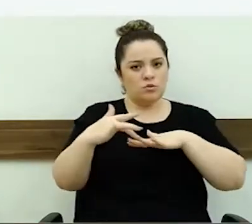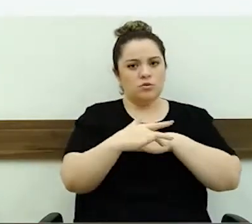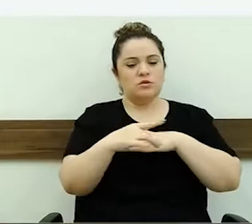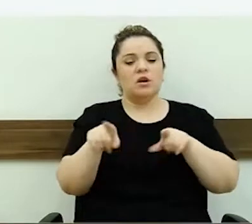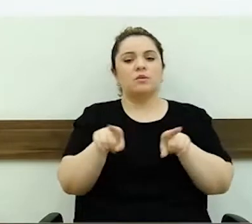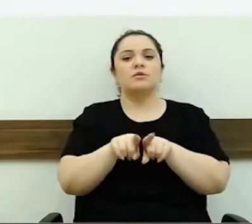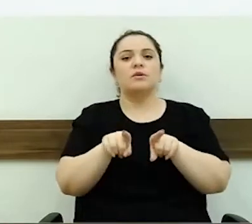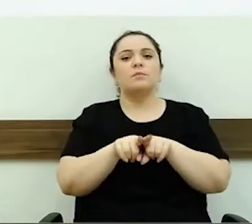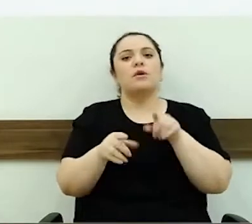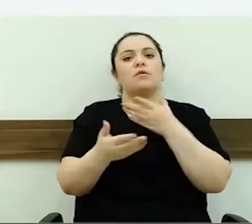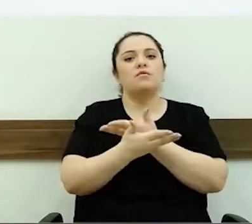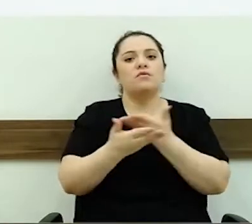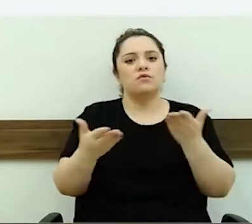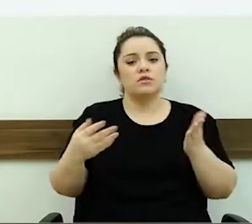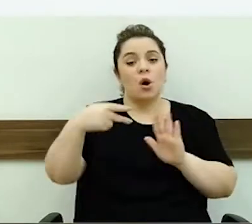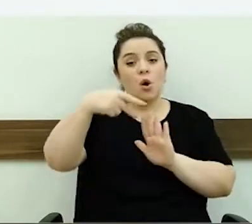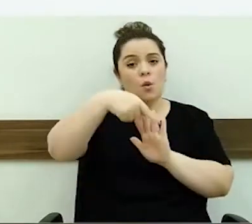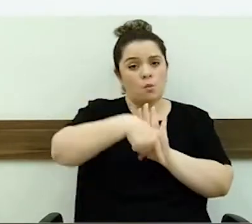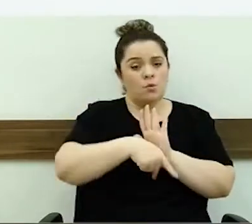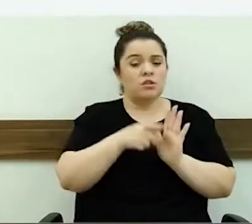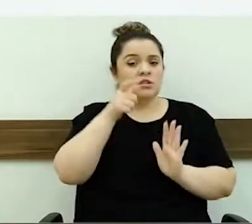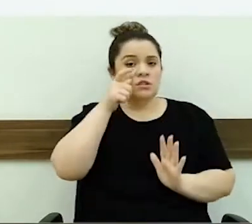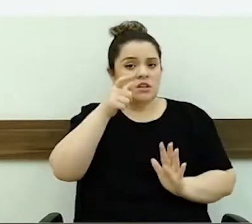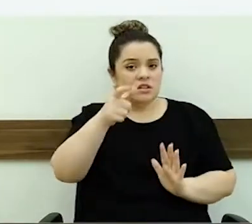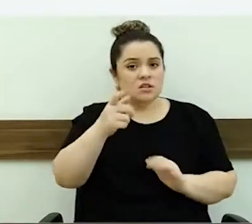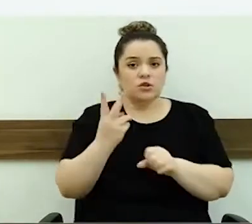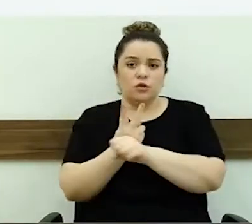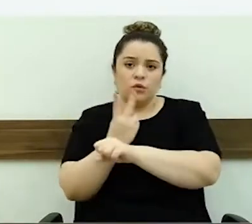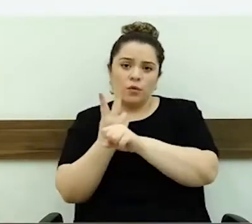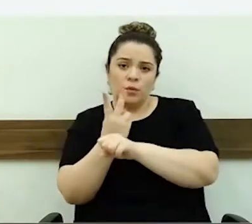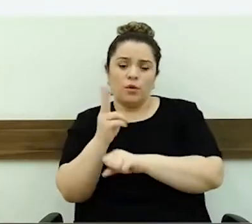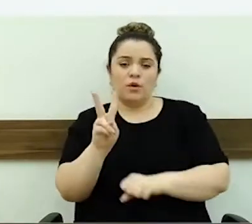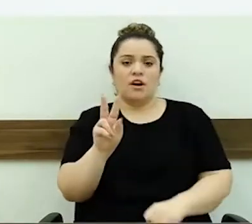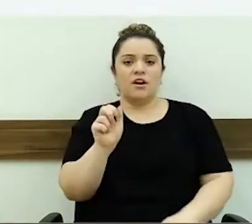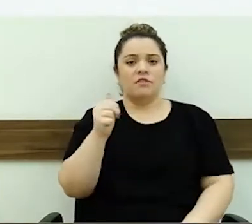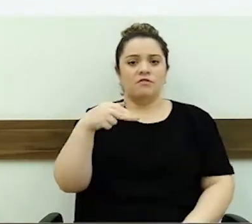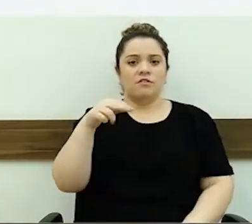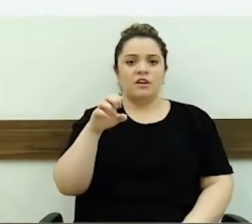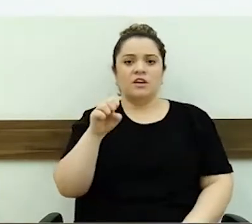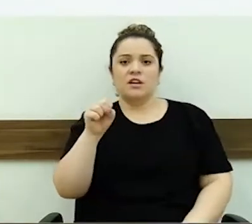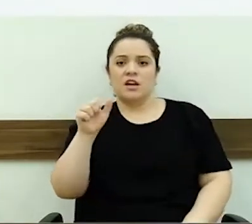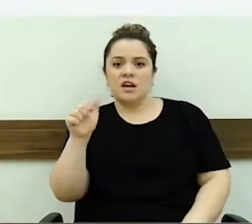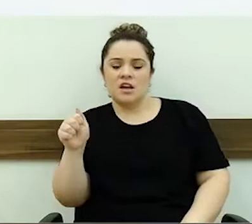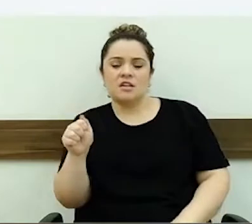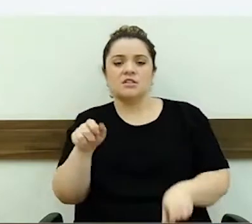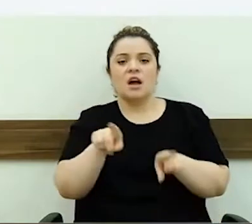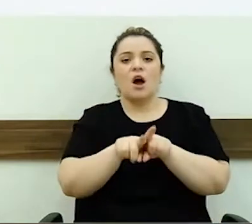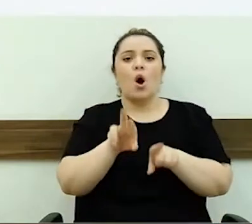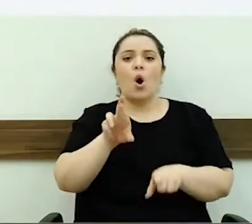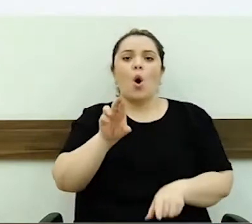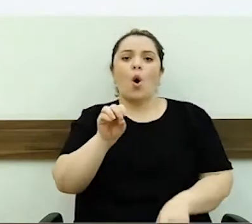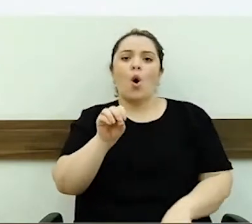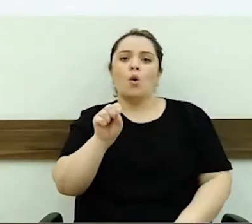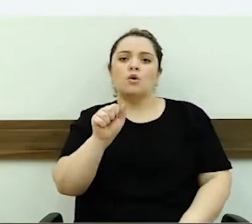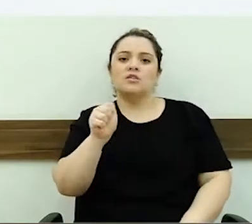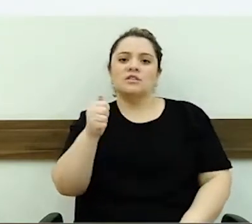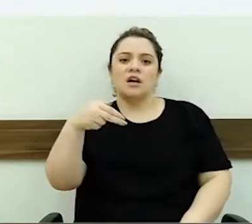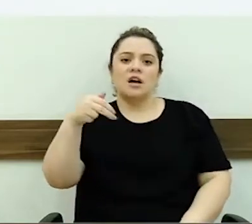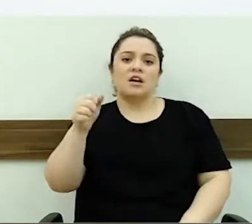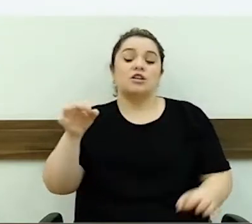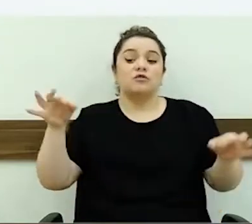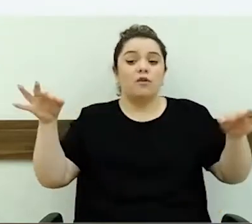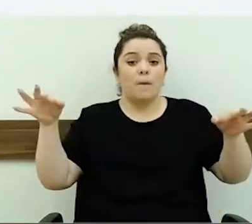Um projeto bem interessante, vou procurar novamente a Vanessa e a Rosana, para quando estiver pronto, para ver se faltou algum